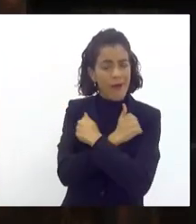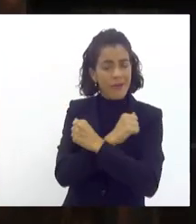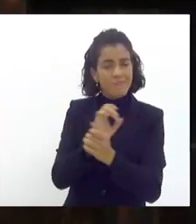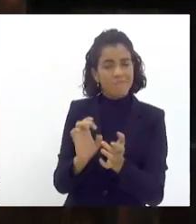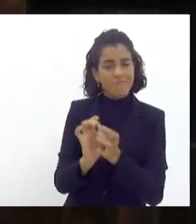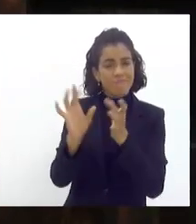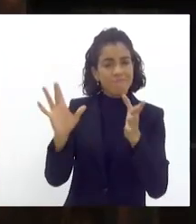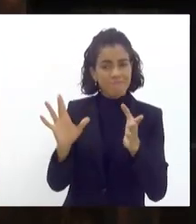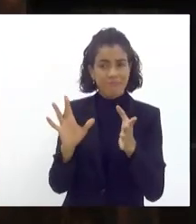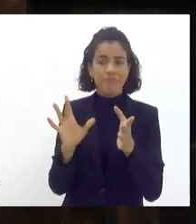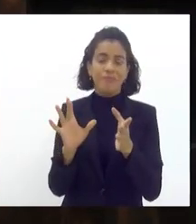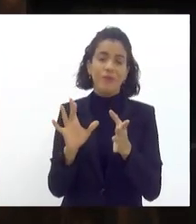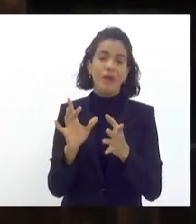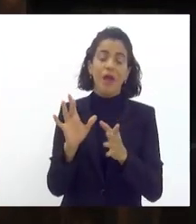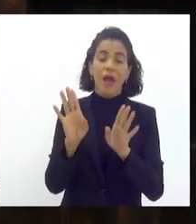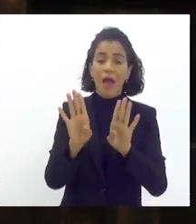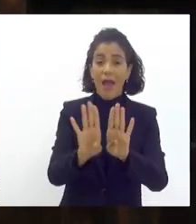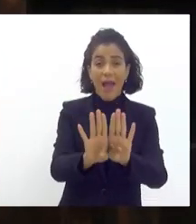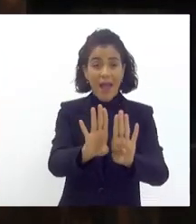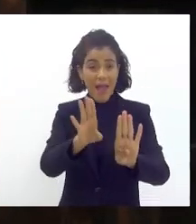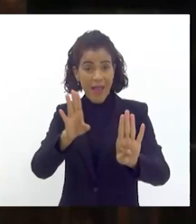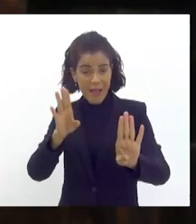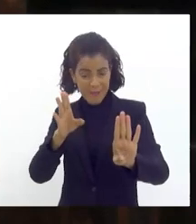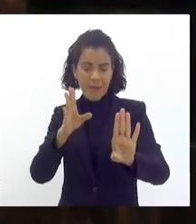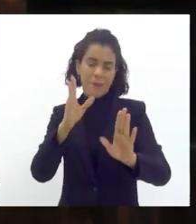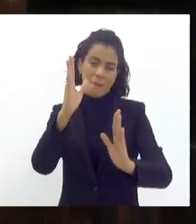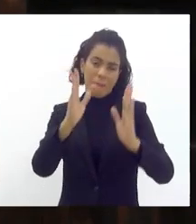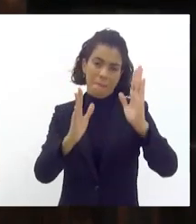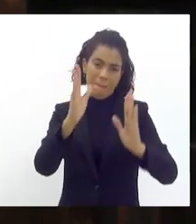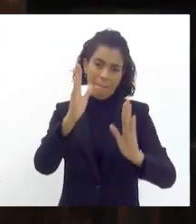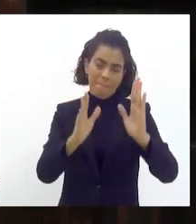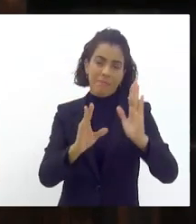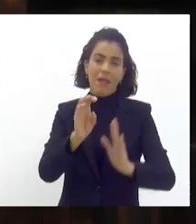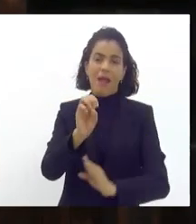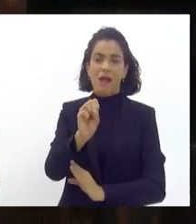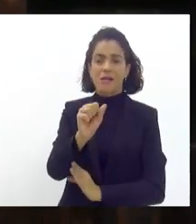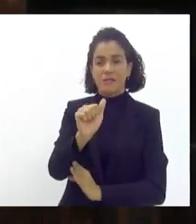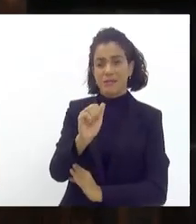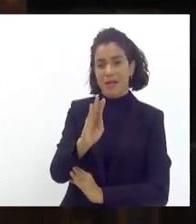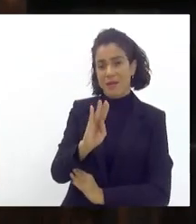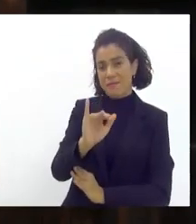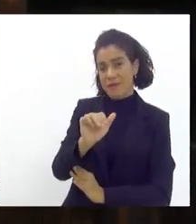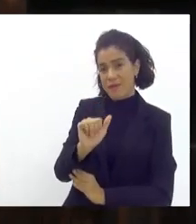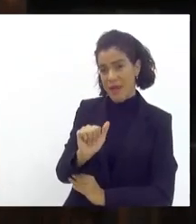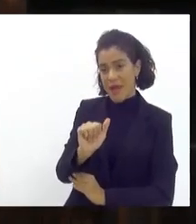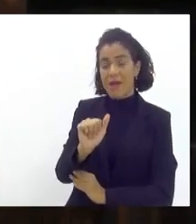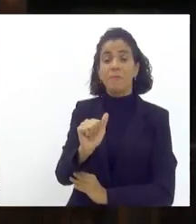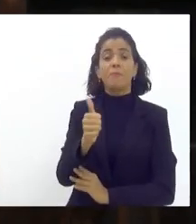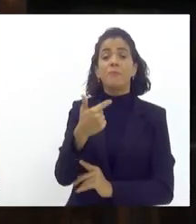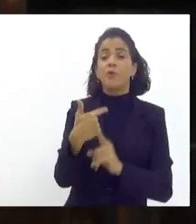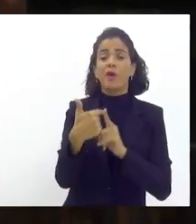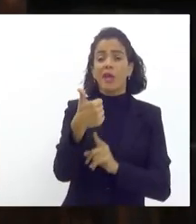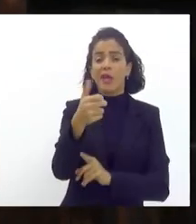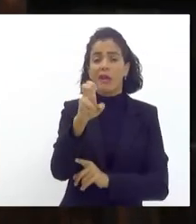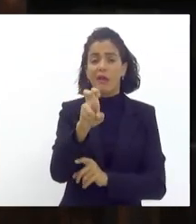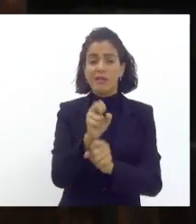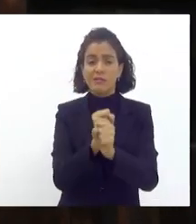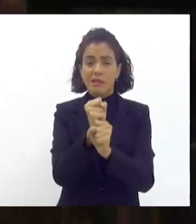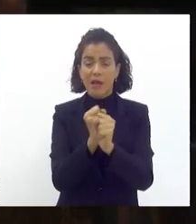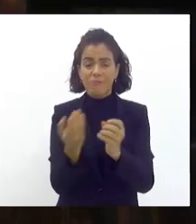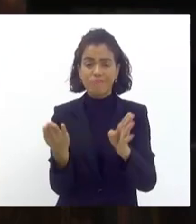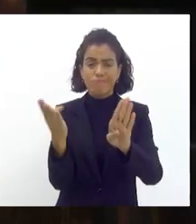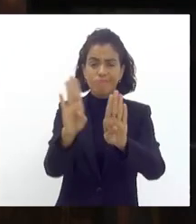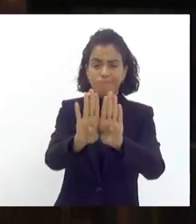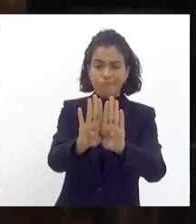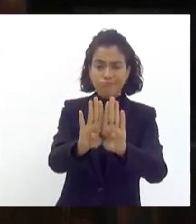permitiu reabrir deputado Vitor naquela época a Sabiá com 15 anos de porta fechada considerando todos